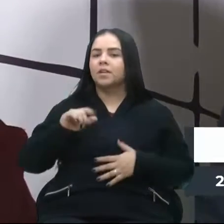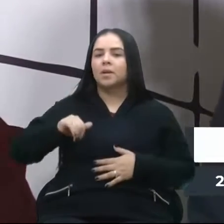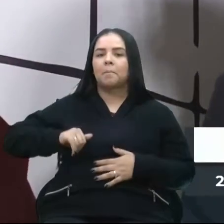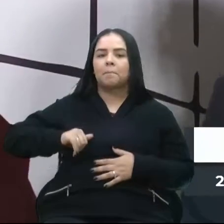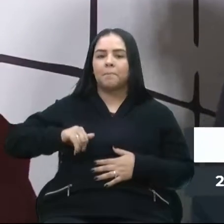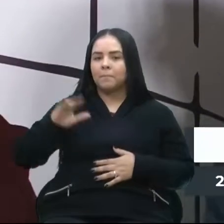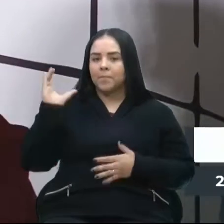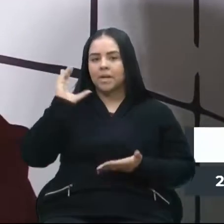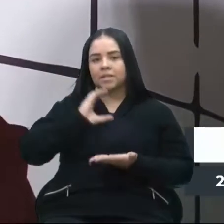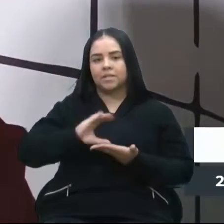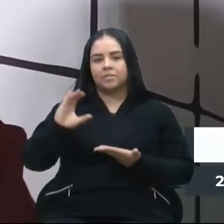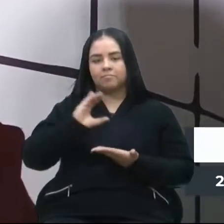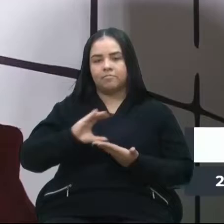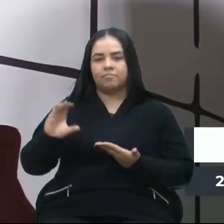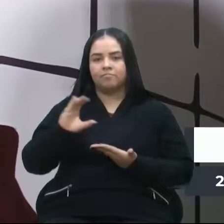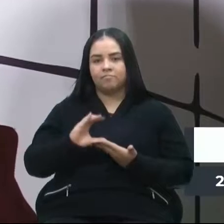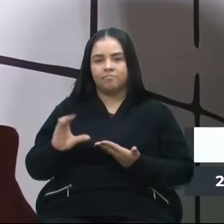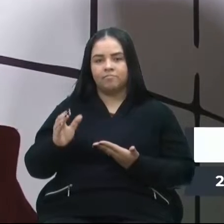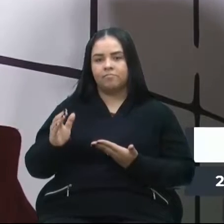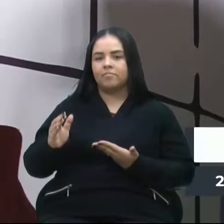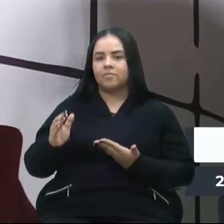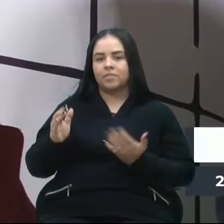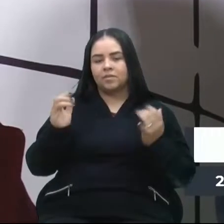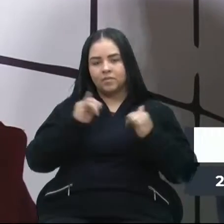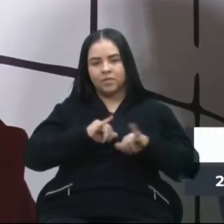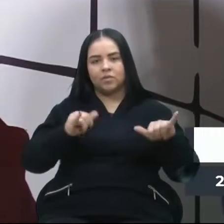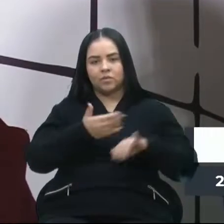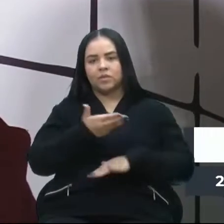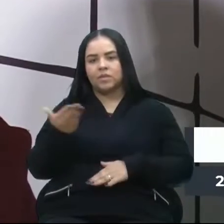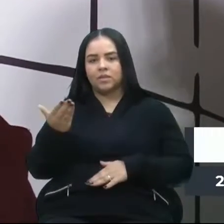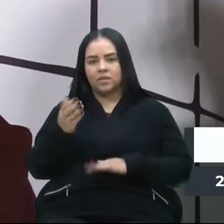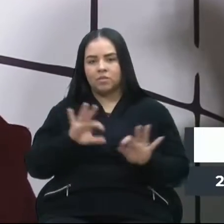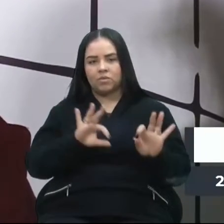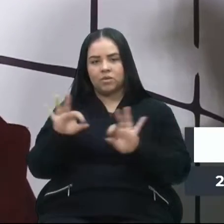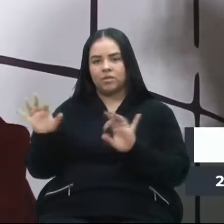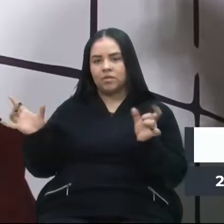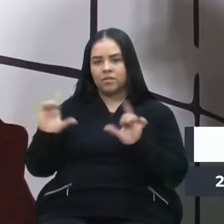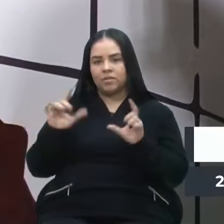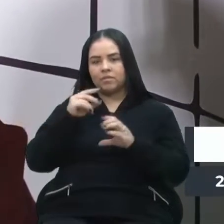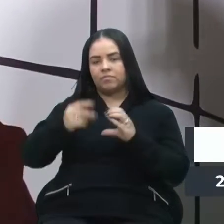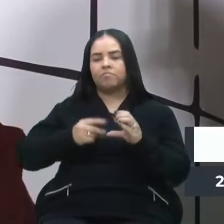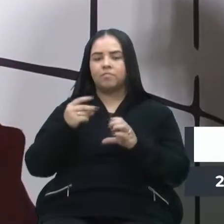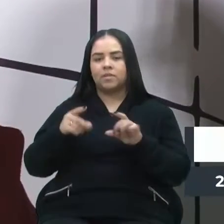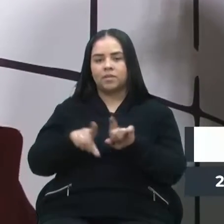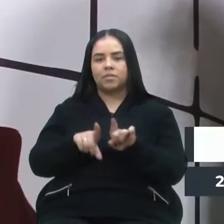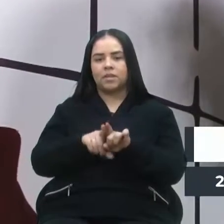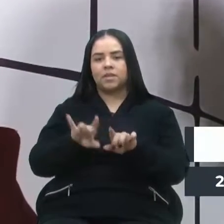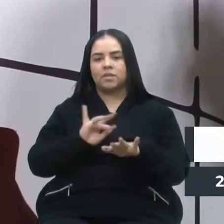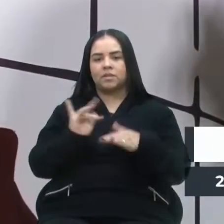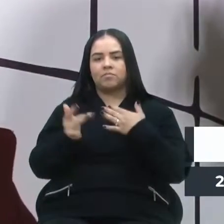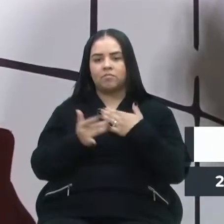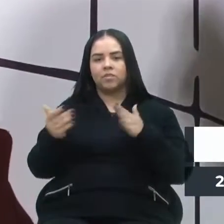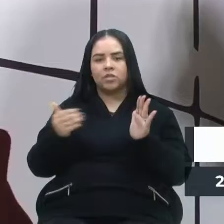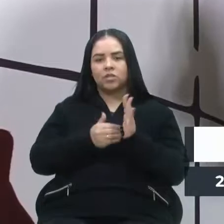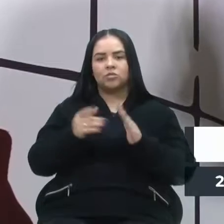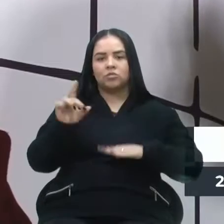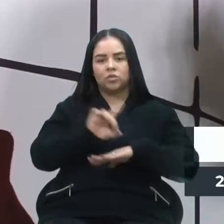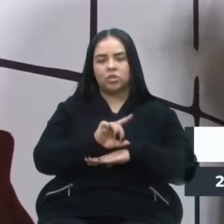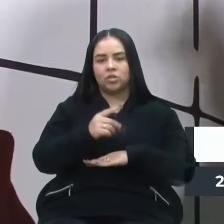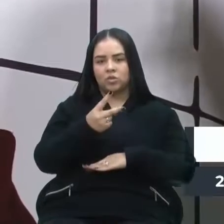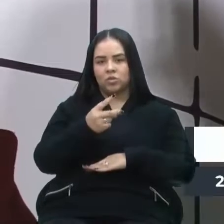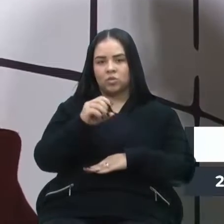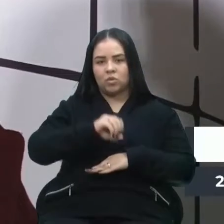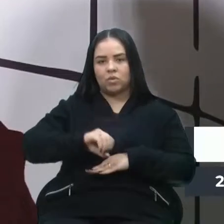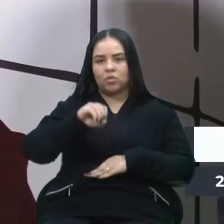mais verbas e também já deixo uma mensagem a você que está acompanhando a TV Câmara, demais redes sociais, está chegando o dia 2 de outubro.